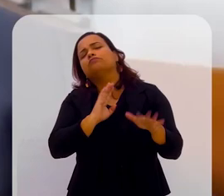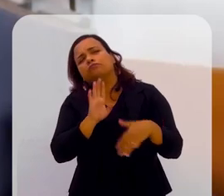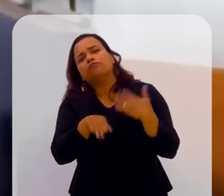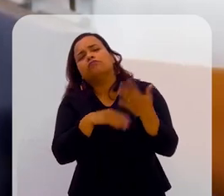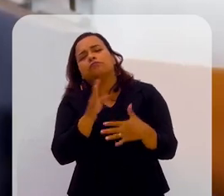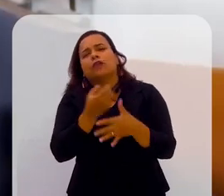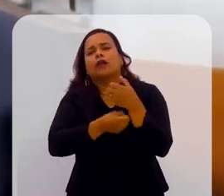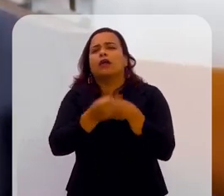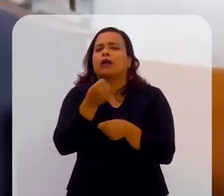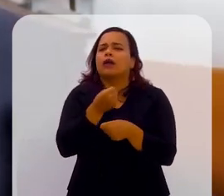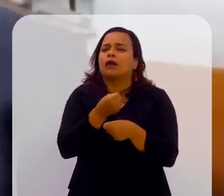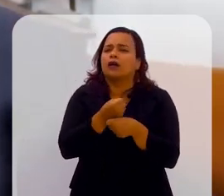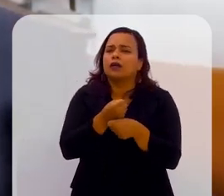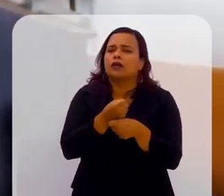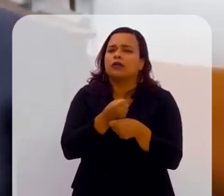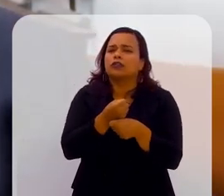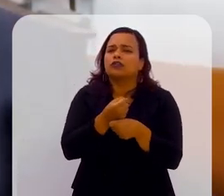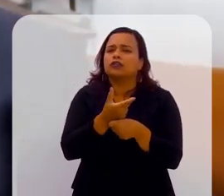Posteriormente, em 2000,